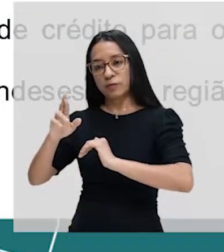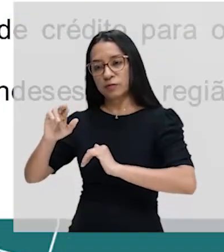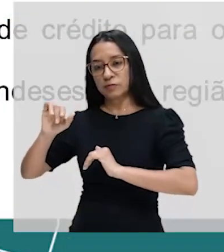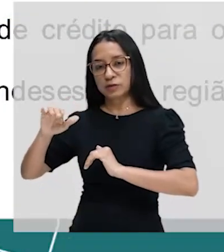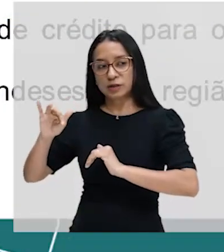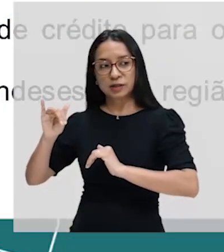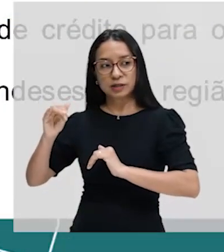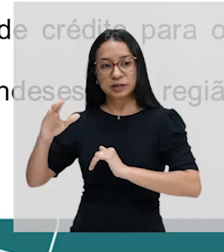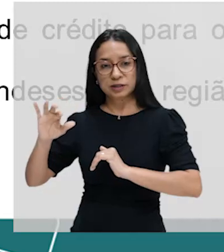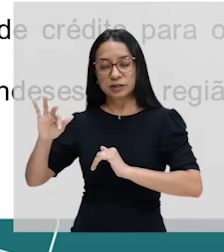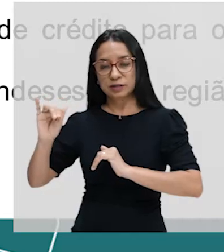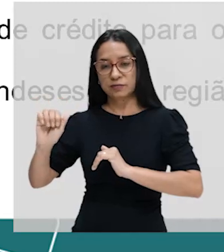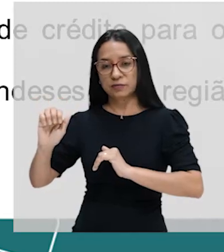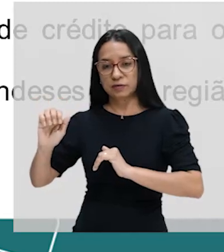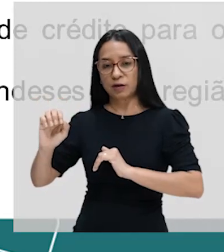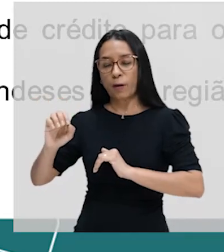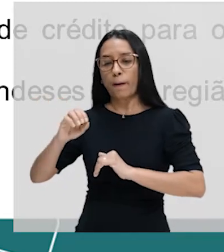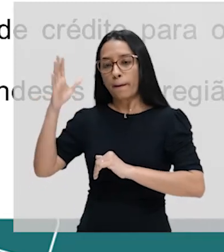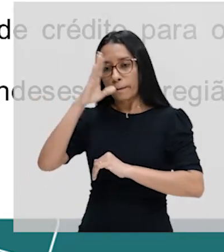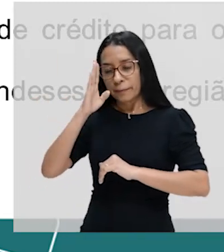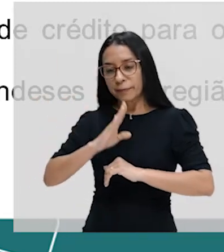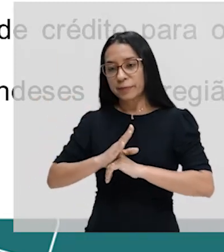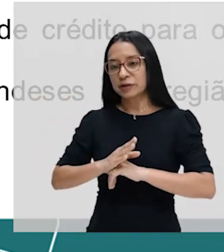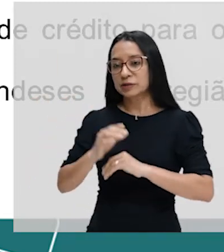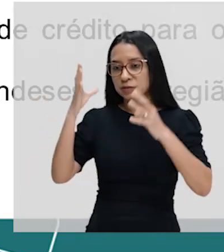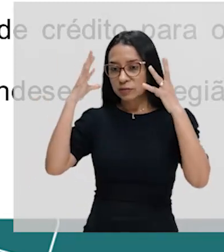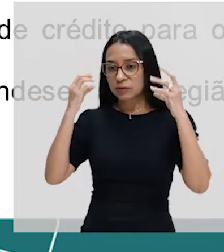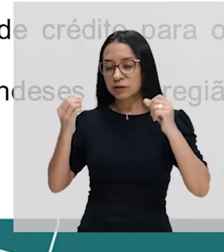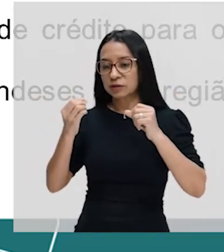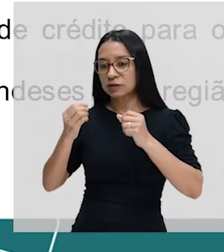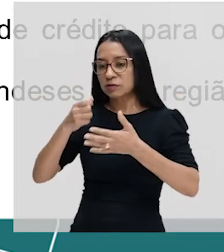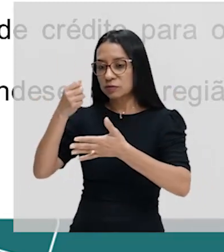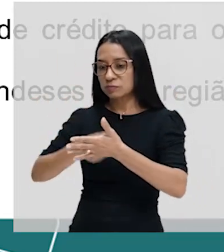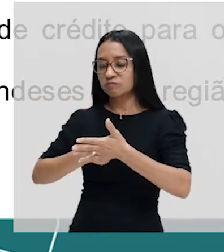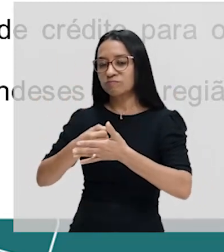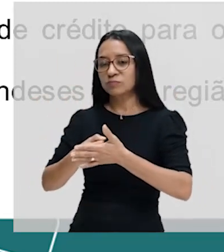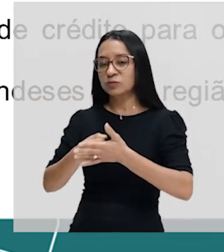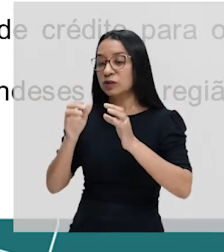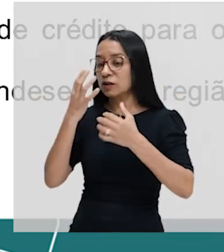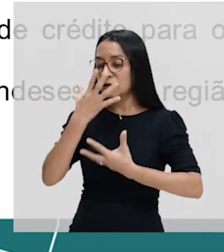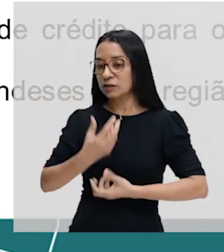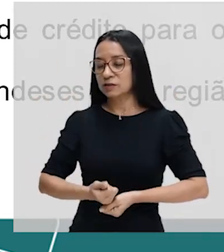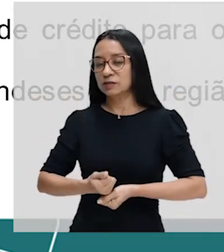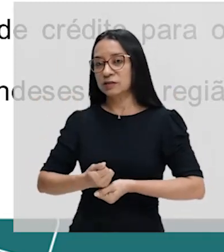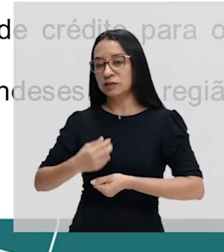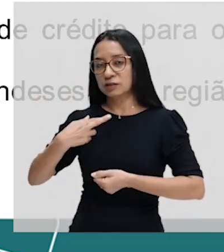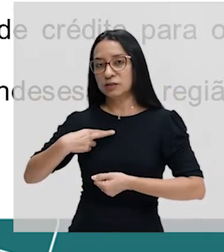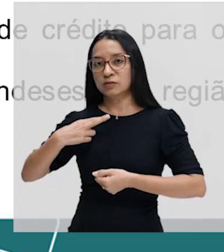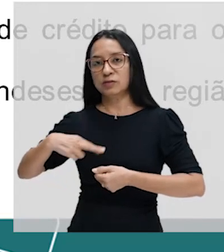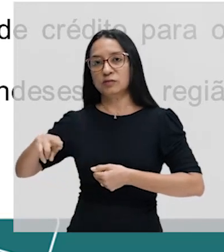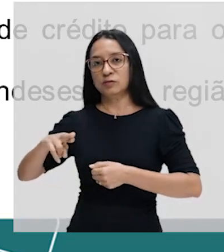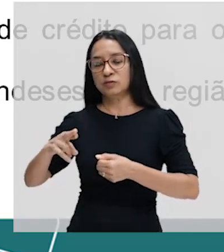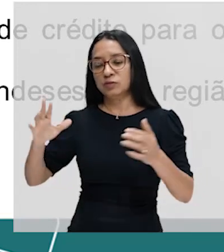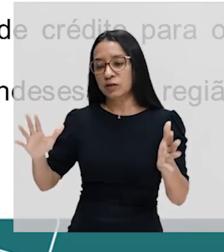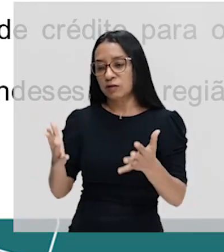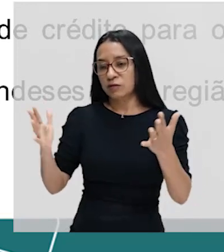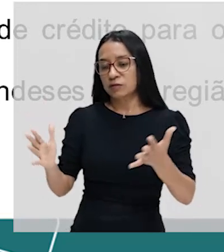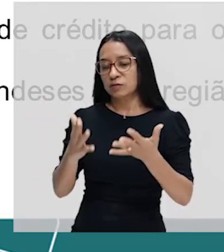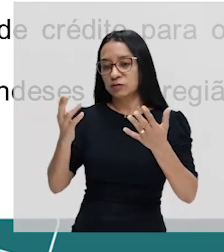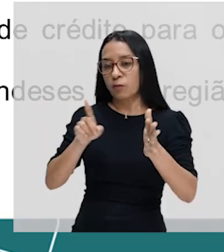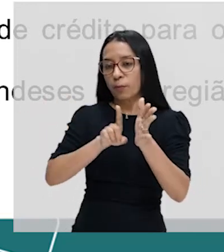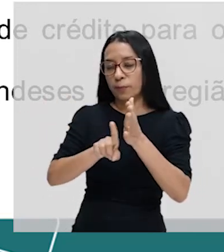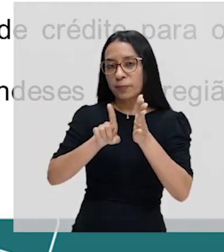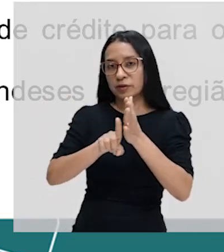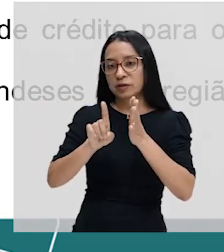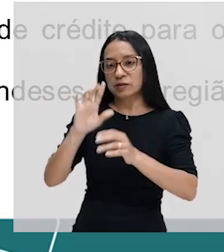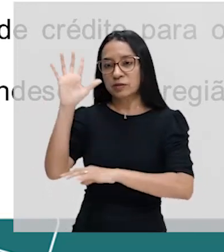Daí, esse Brasil holandês de Nassau é um Brasil da tolerância religiosa, é um Brasil que incentivou pesquisas sobre a fauna e